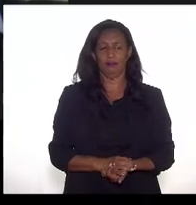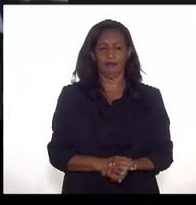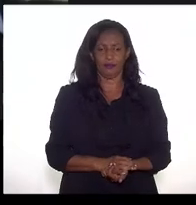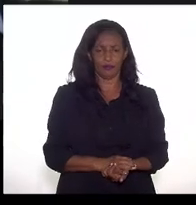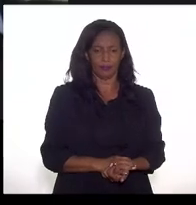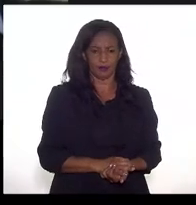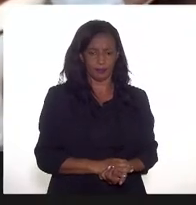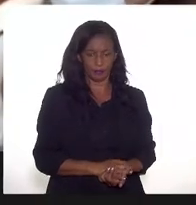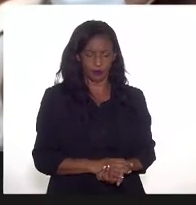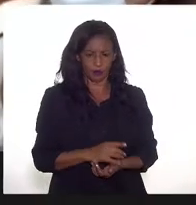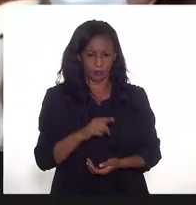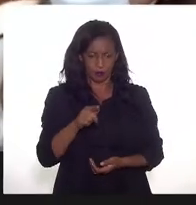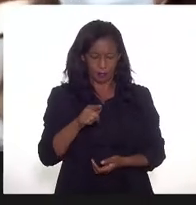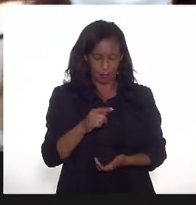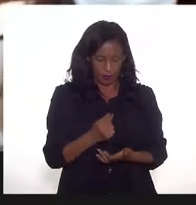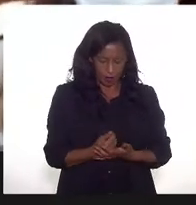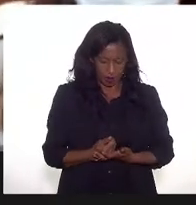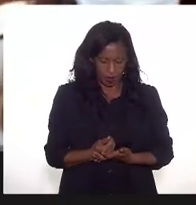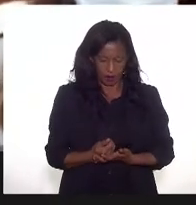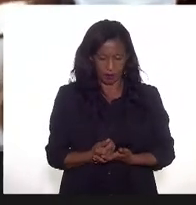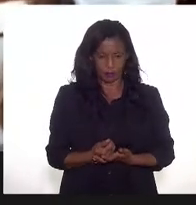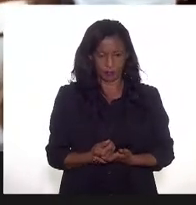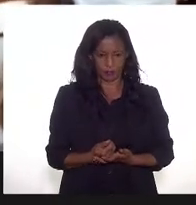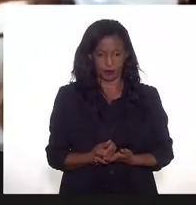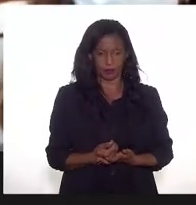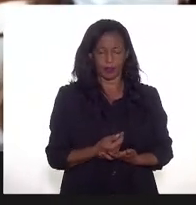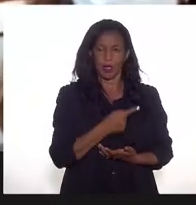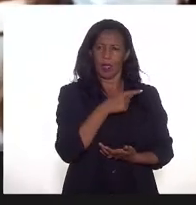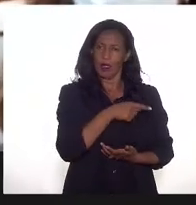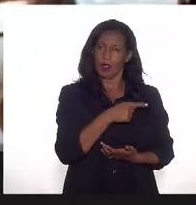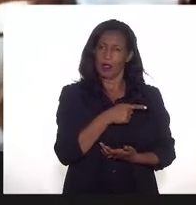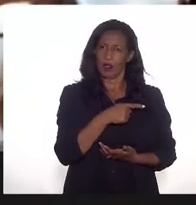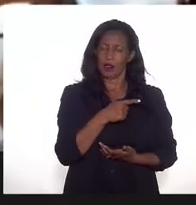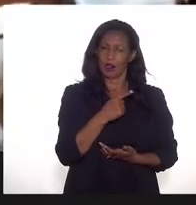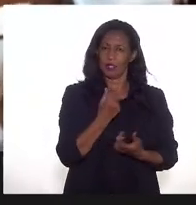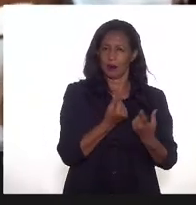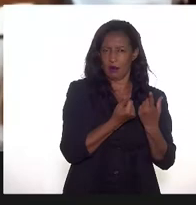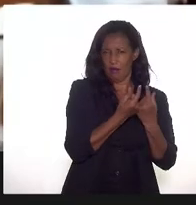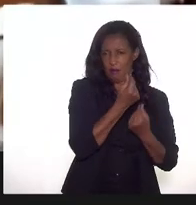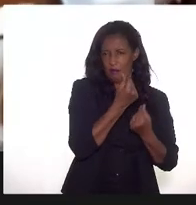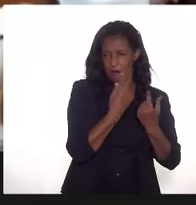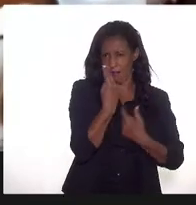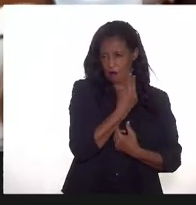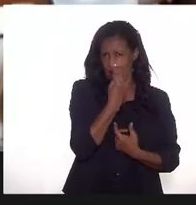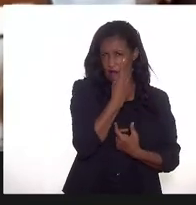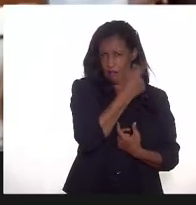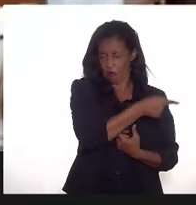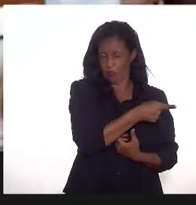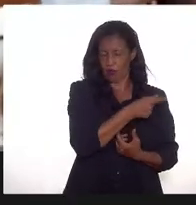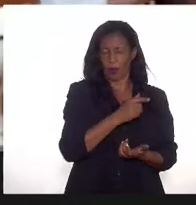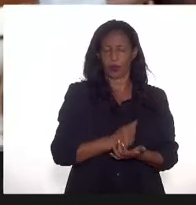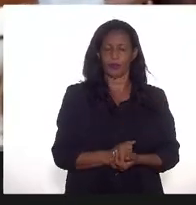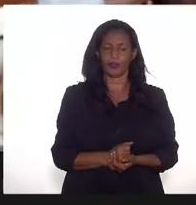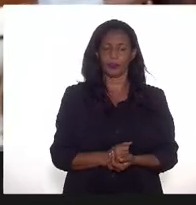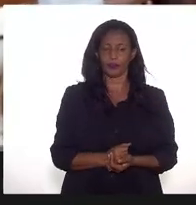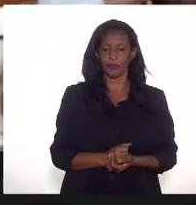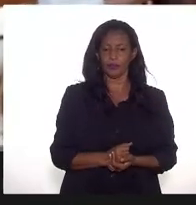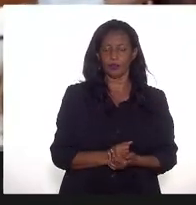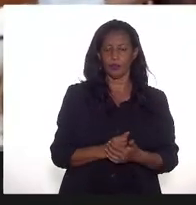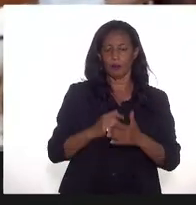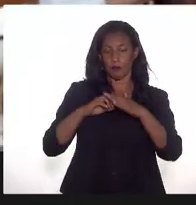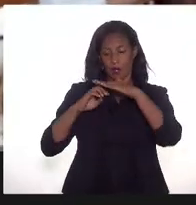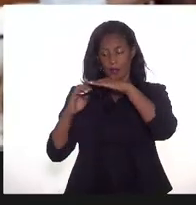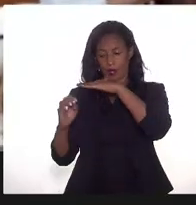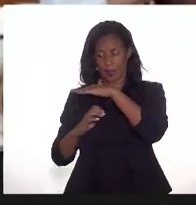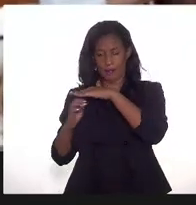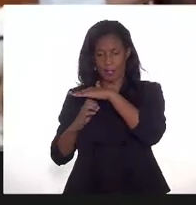Esse preço, deputado, como o preço não é regulado, o preço do gás de venda, ao contrário do gás que é vendido pela distribuidora, é um preço regulado na